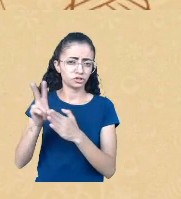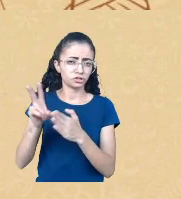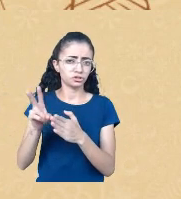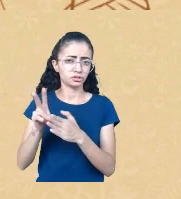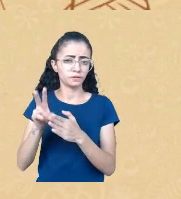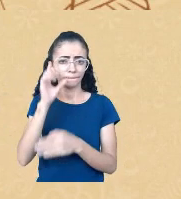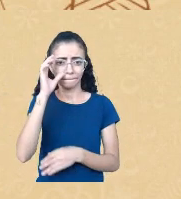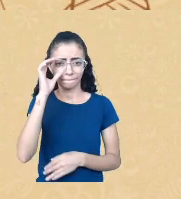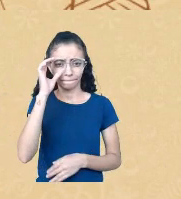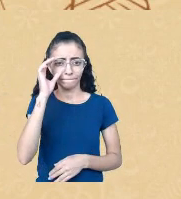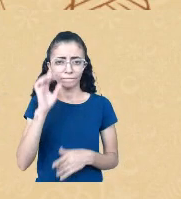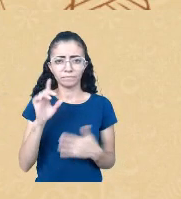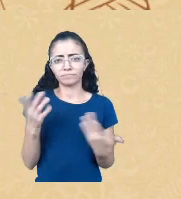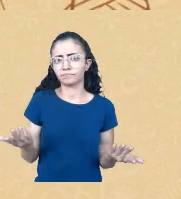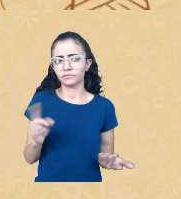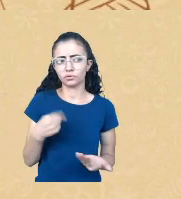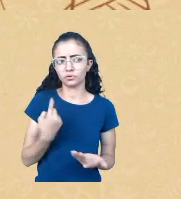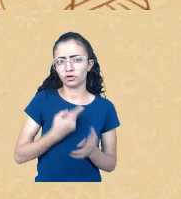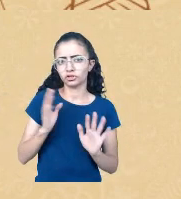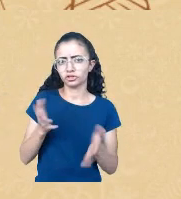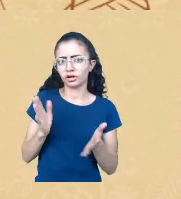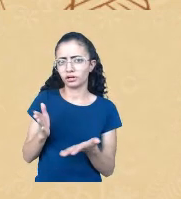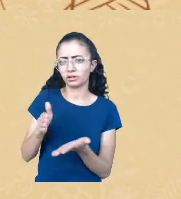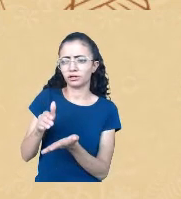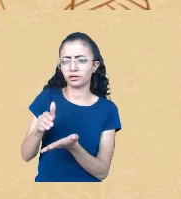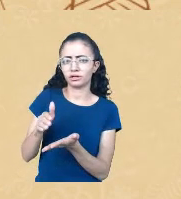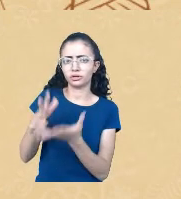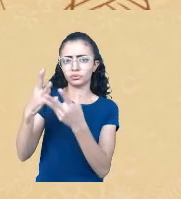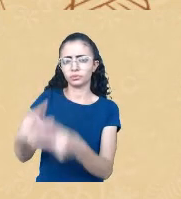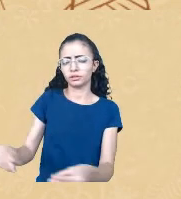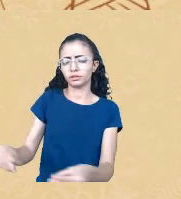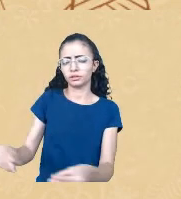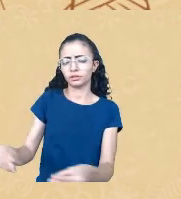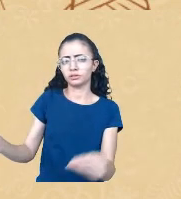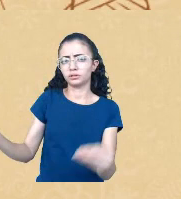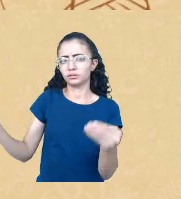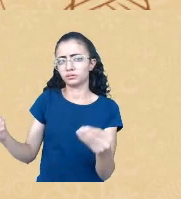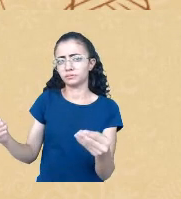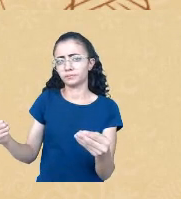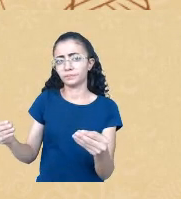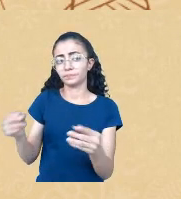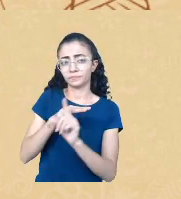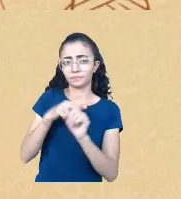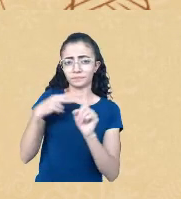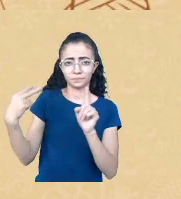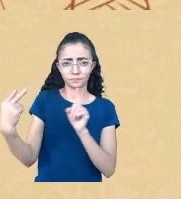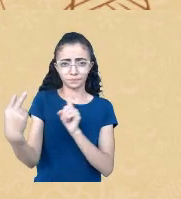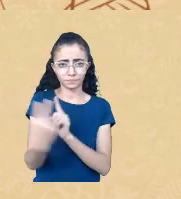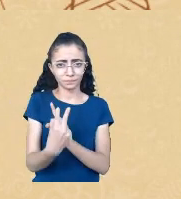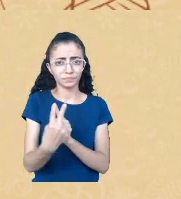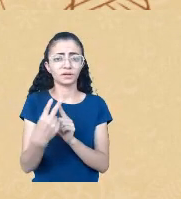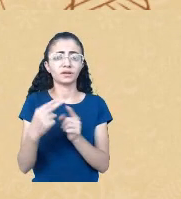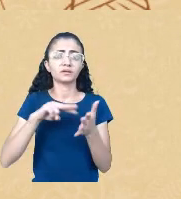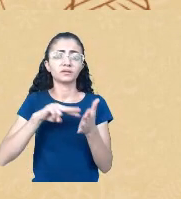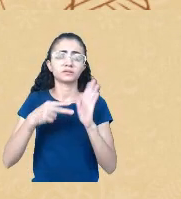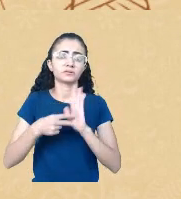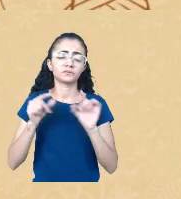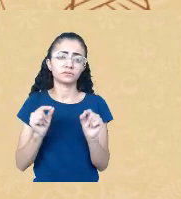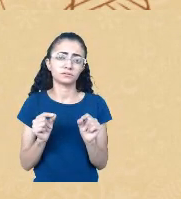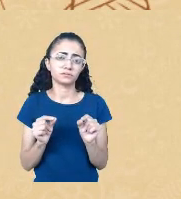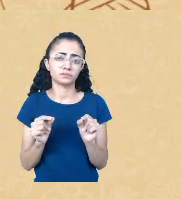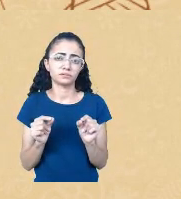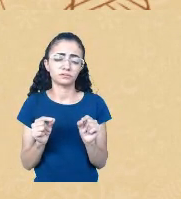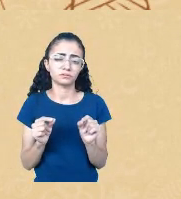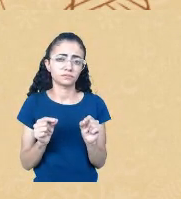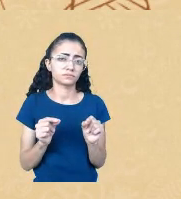desaparecendo. Essa visão ela se refere ao que é chamado de